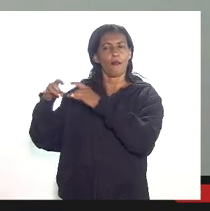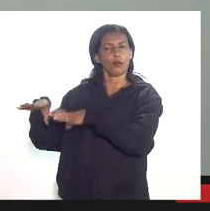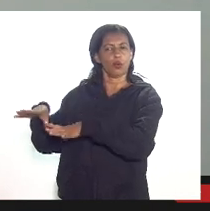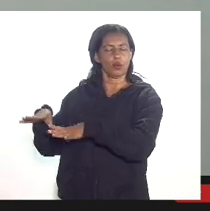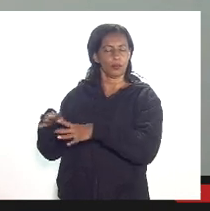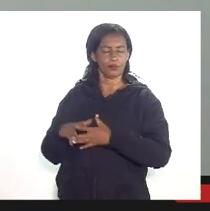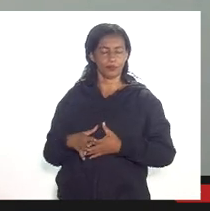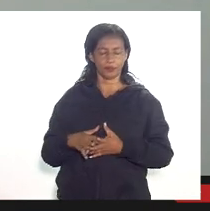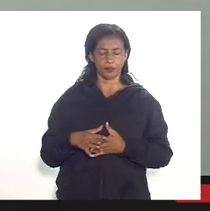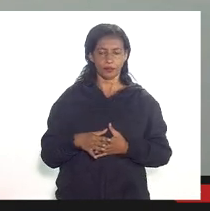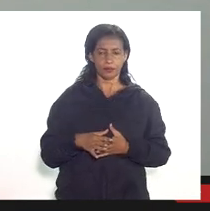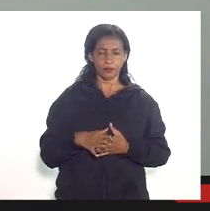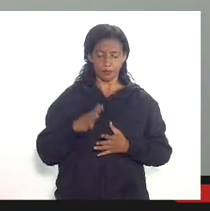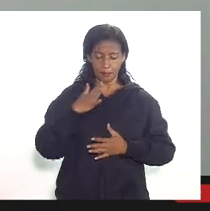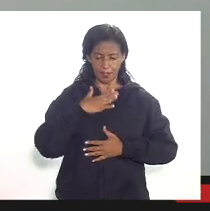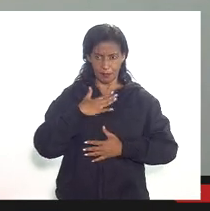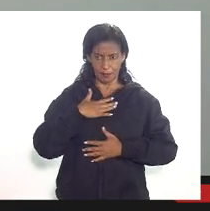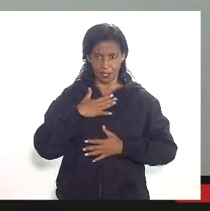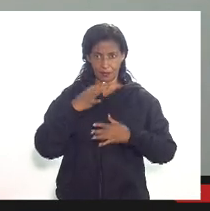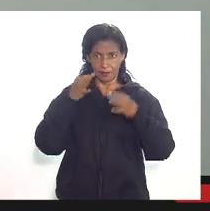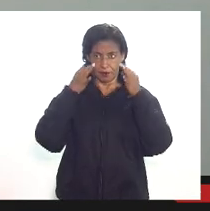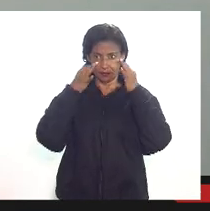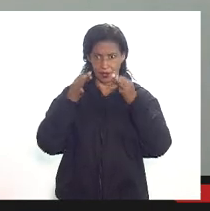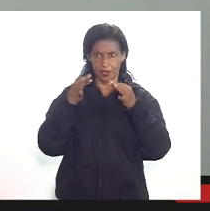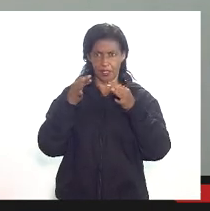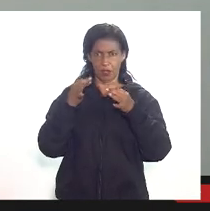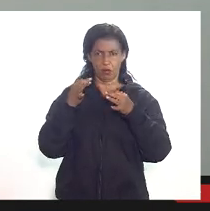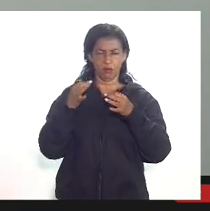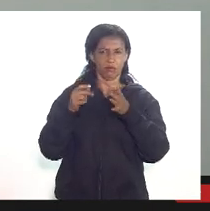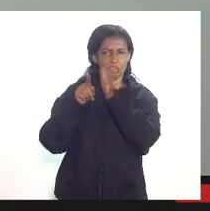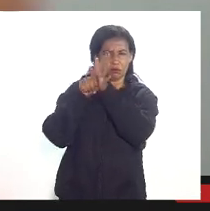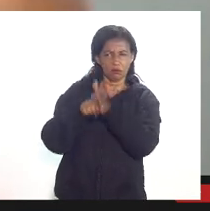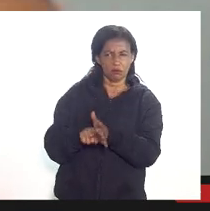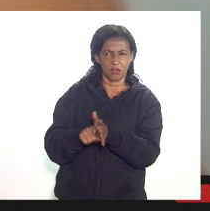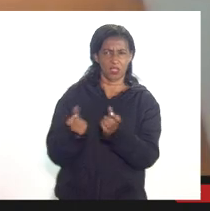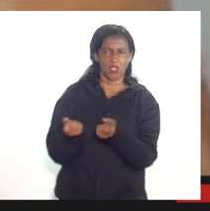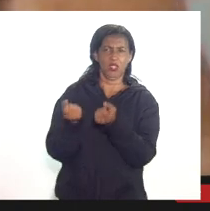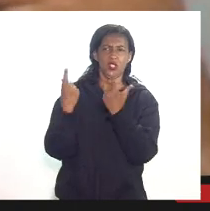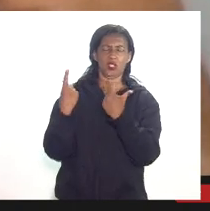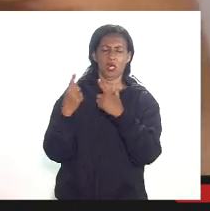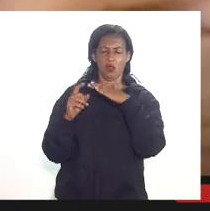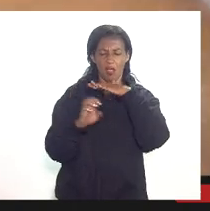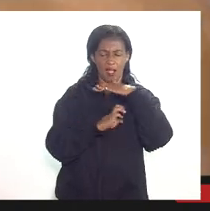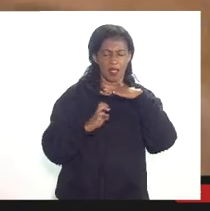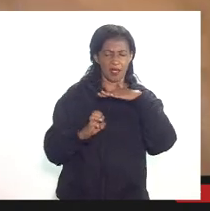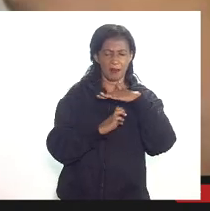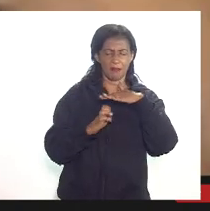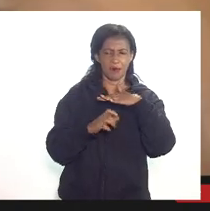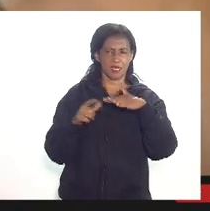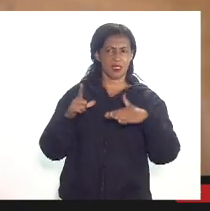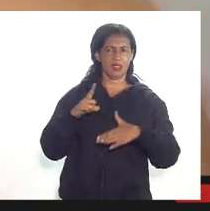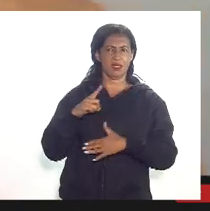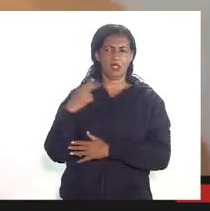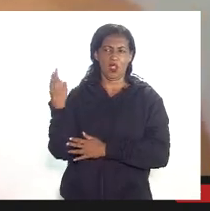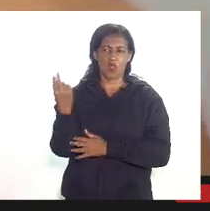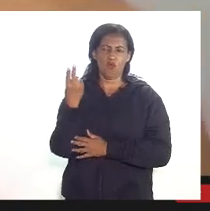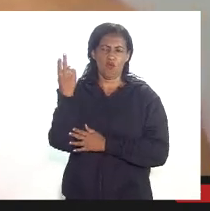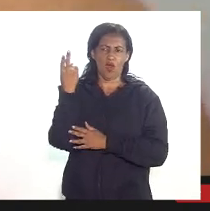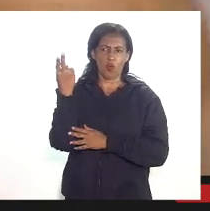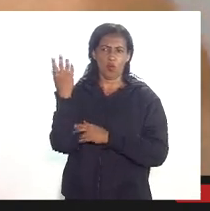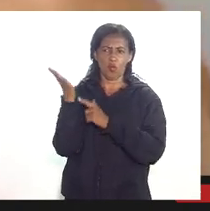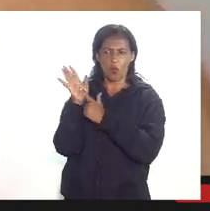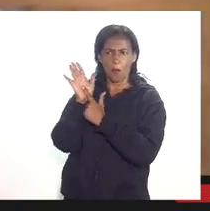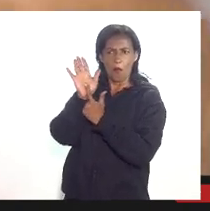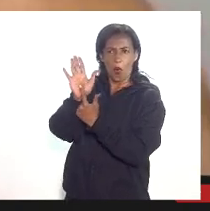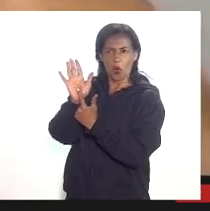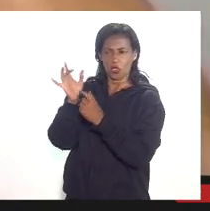assim pelo menos do ponto de vista fiscal algo muito estranho a empresa faz uma certa provisão ela bate na participação especial o gasto com abandono